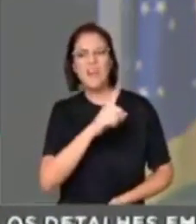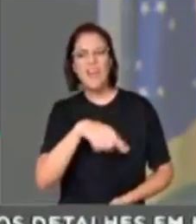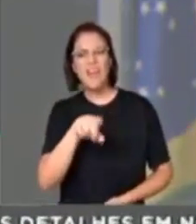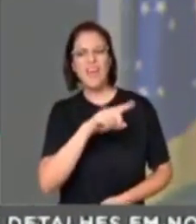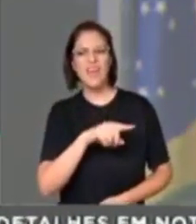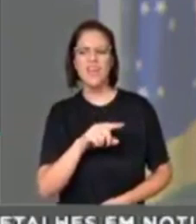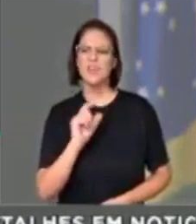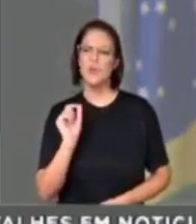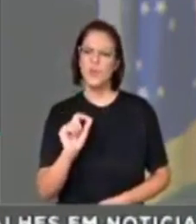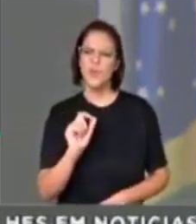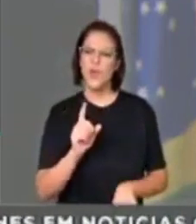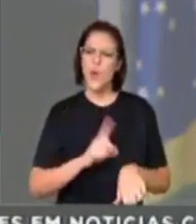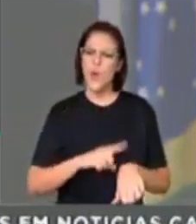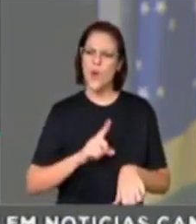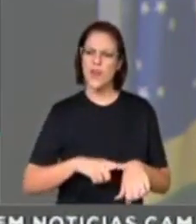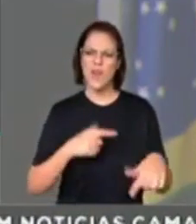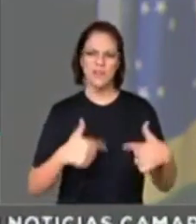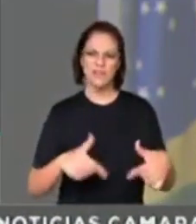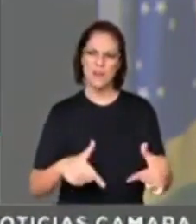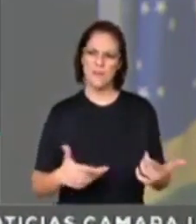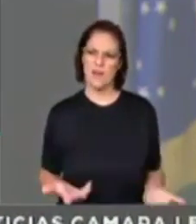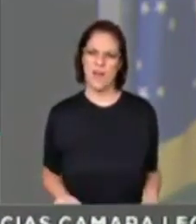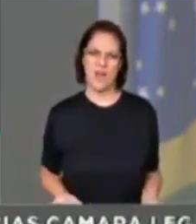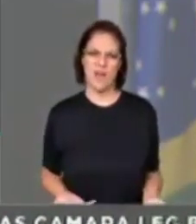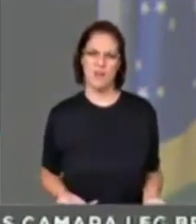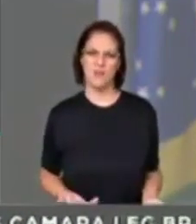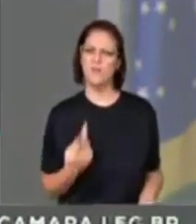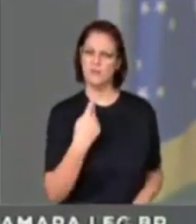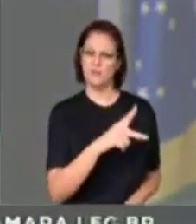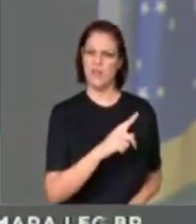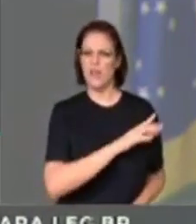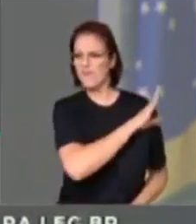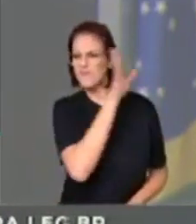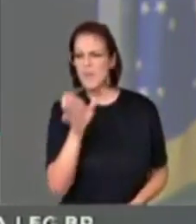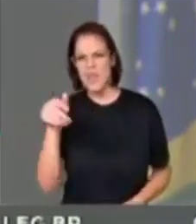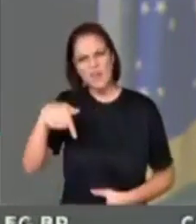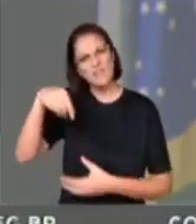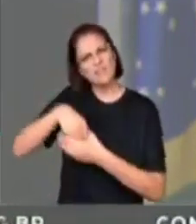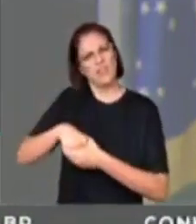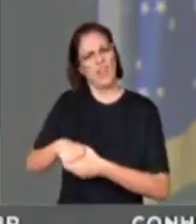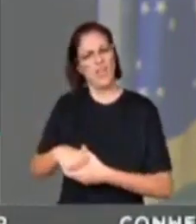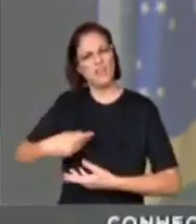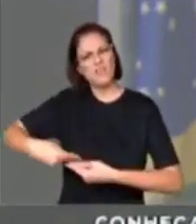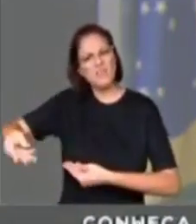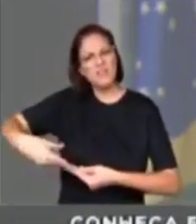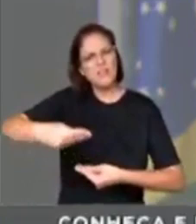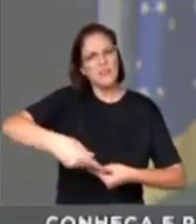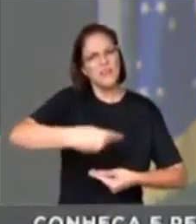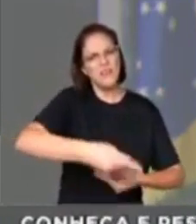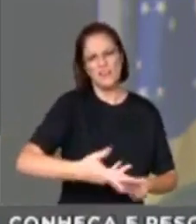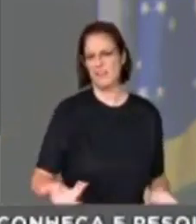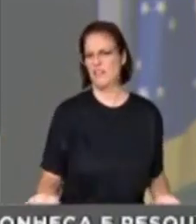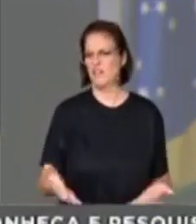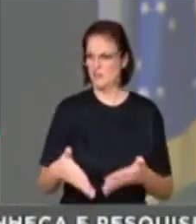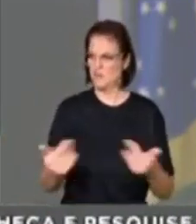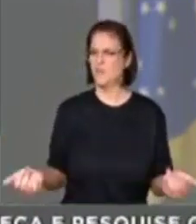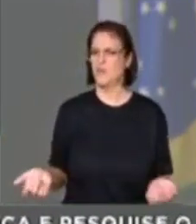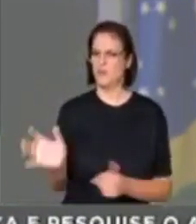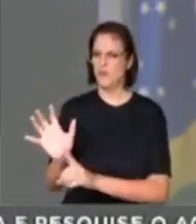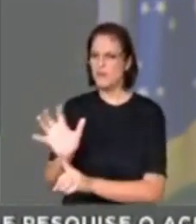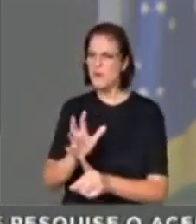em horário de serviço, panfletando aqui dentro desta casa, fazendo proselitismo com os